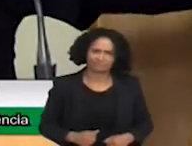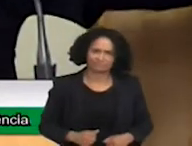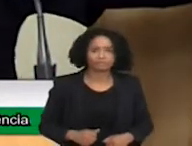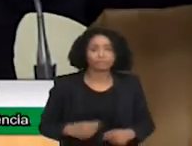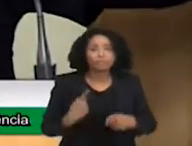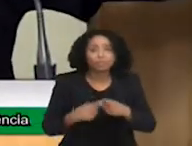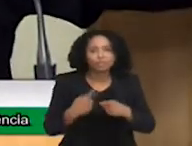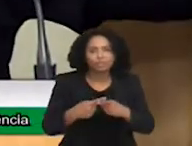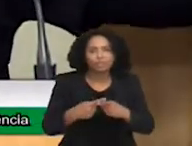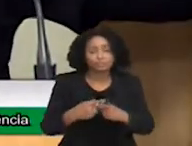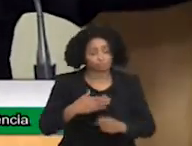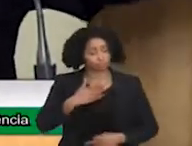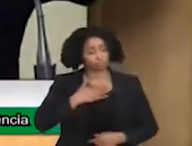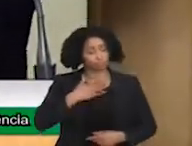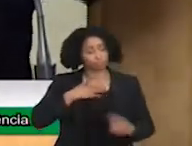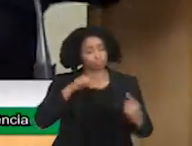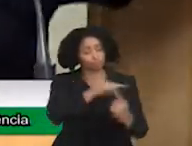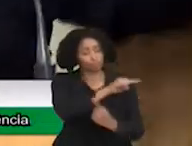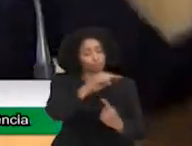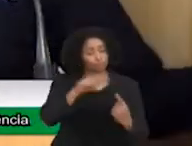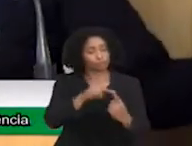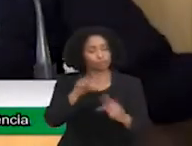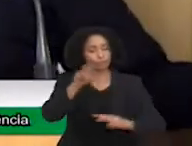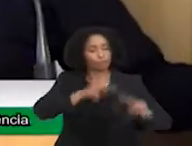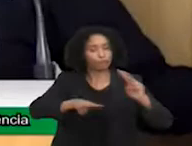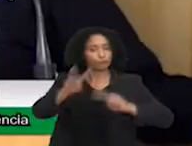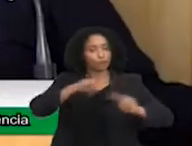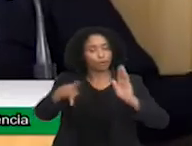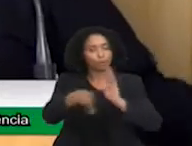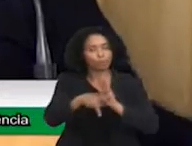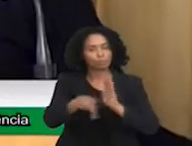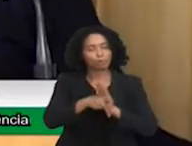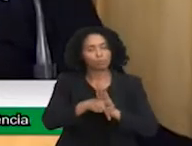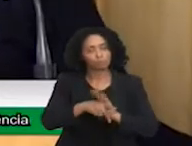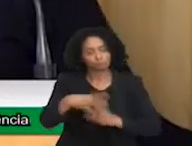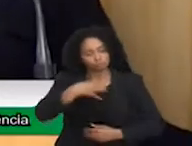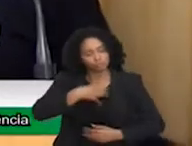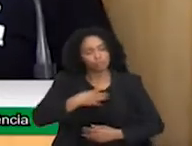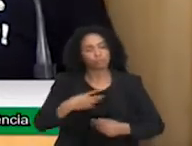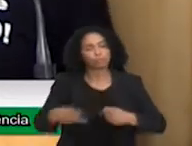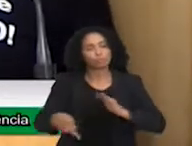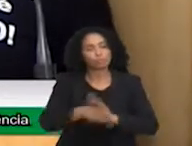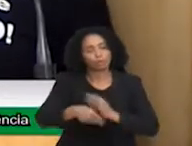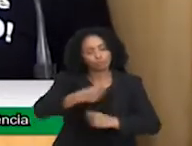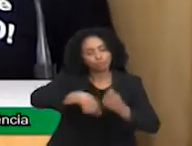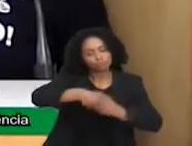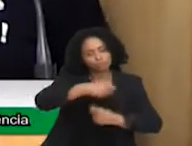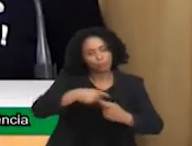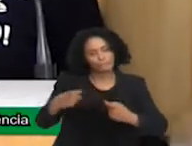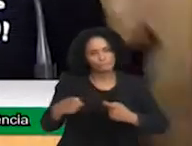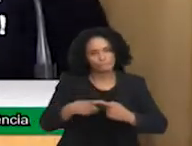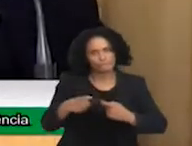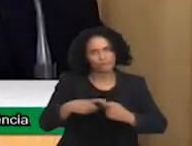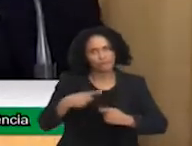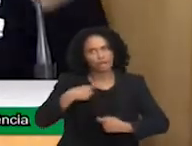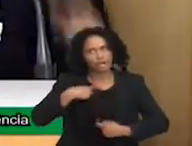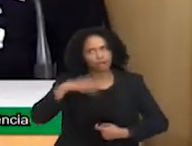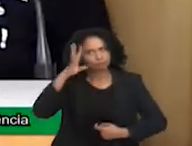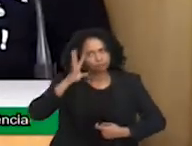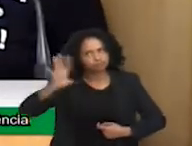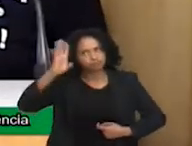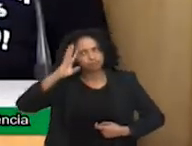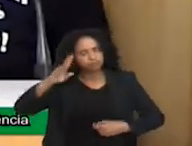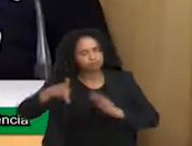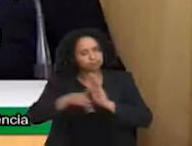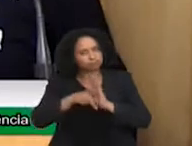médica, um modelo de processo administrativo médico. Eu tenho uma ideologia social, do